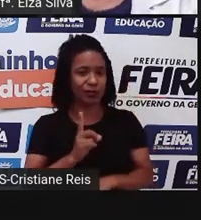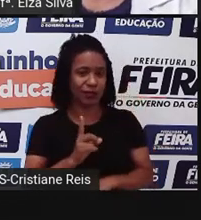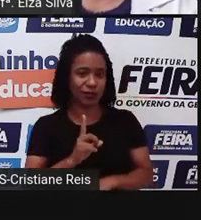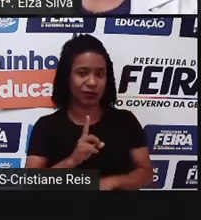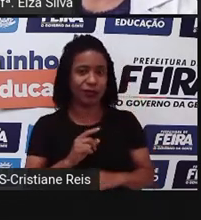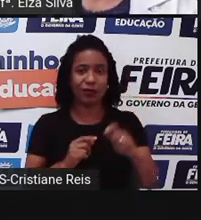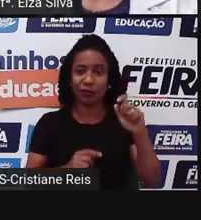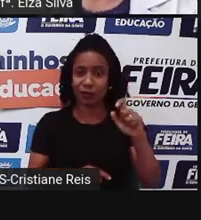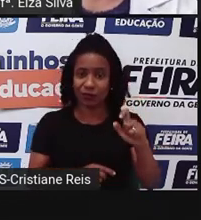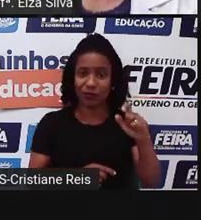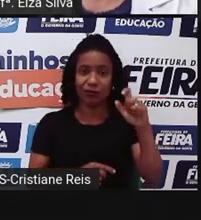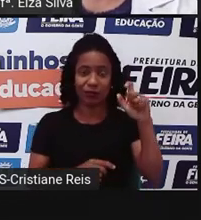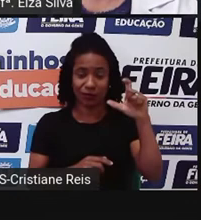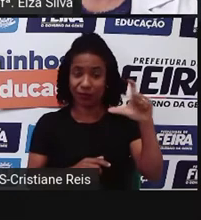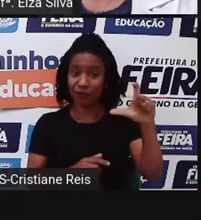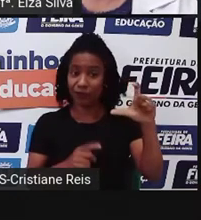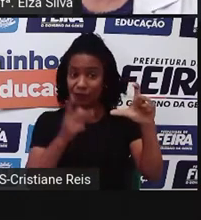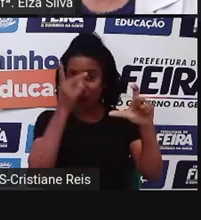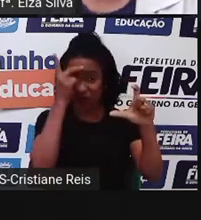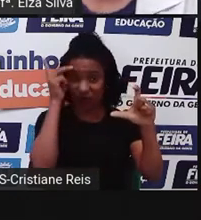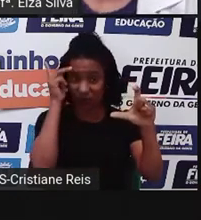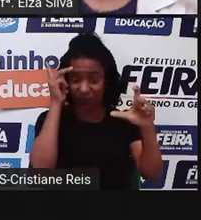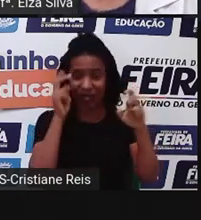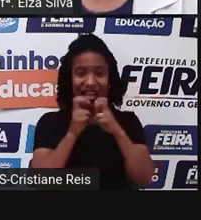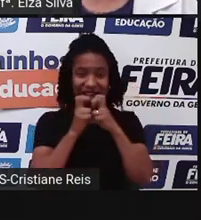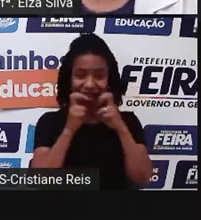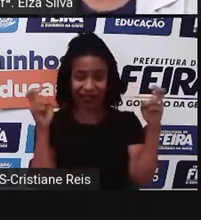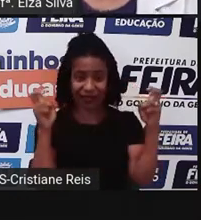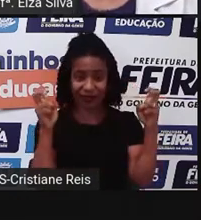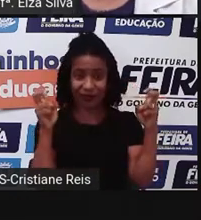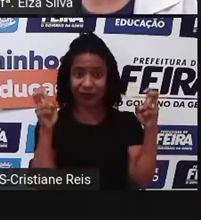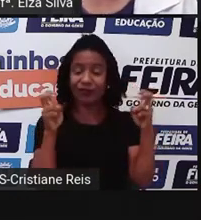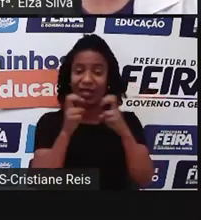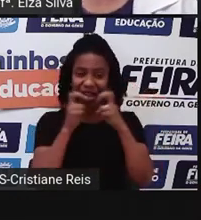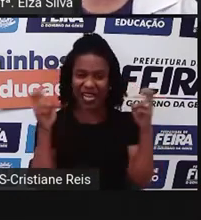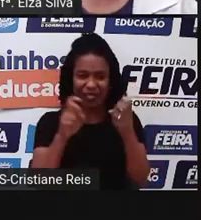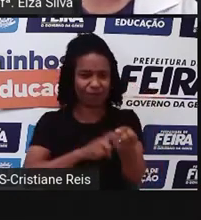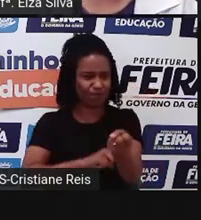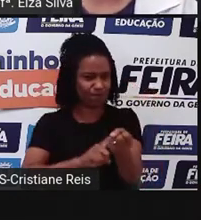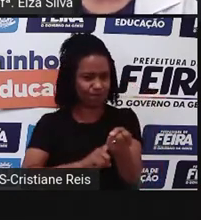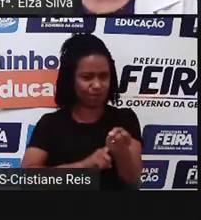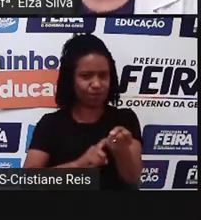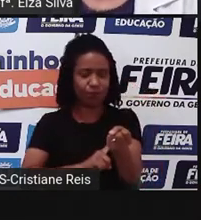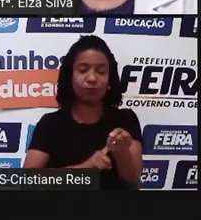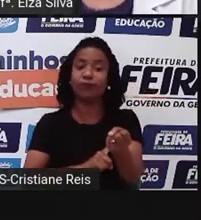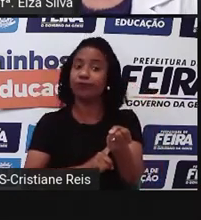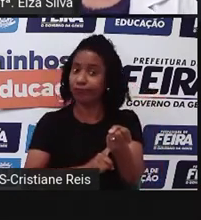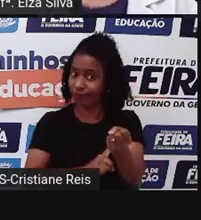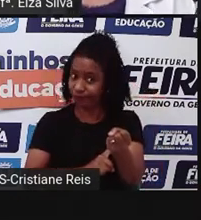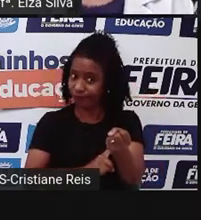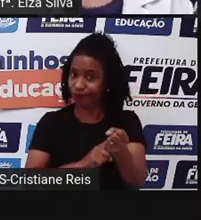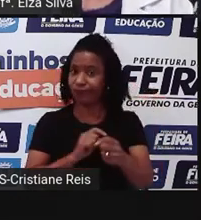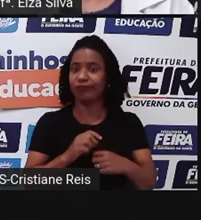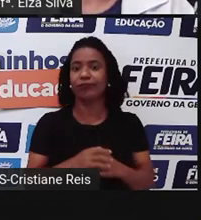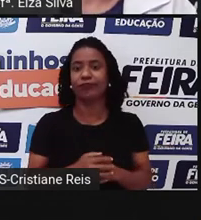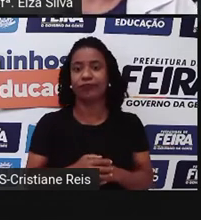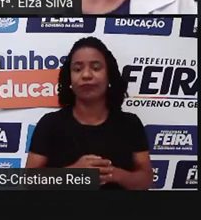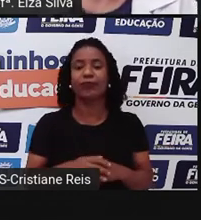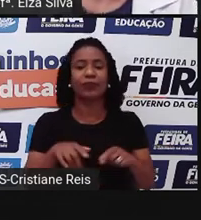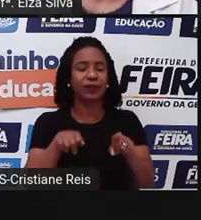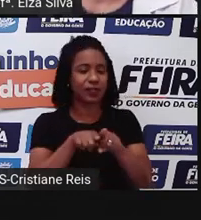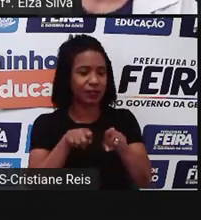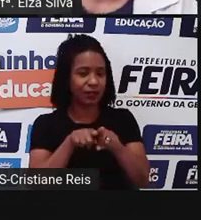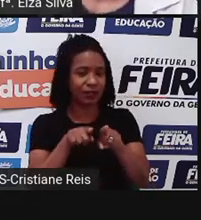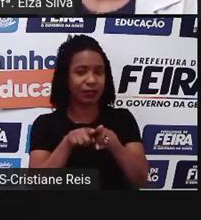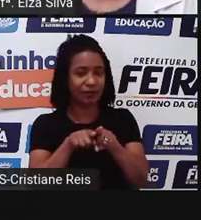uso de maiúsculas significa que a pessoa está gritando, está irritada, enfim. Em relação aos emoticons,